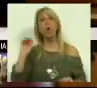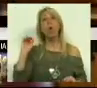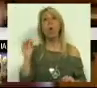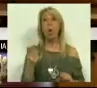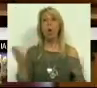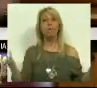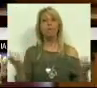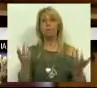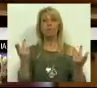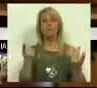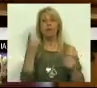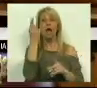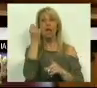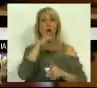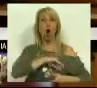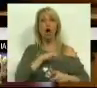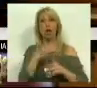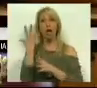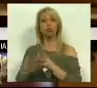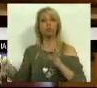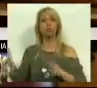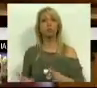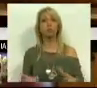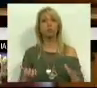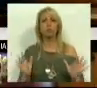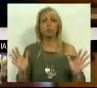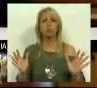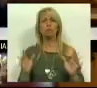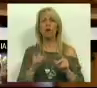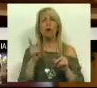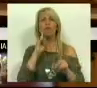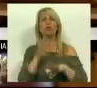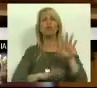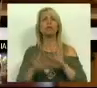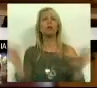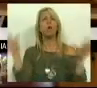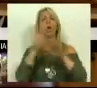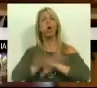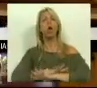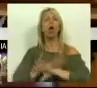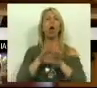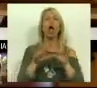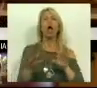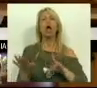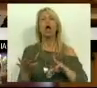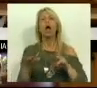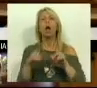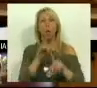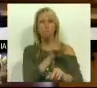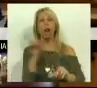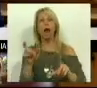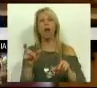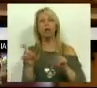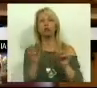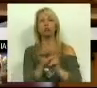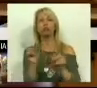perda de remuneração. Portanto, não vamos criar aqui mecanismos e ginásticas com as palavras para que as pessoas lá fora pensem que existe